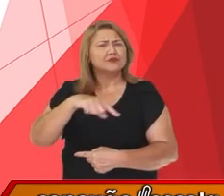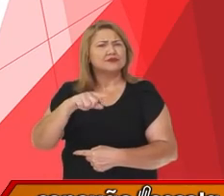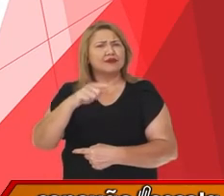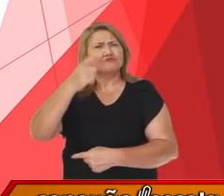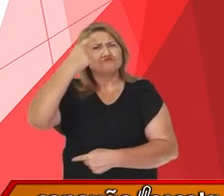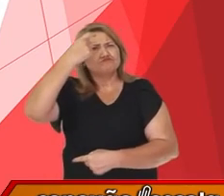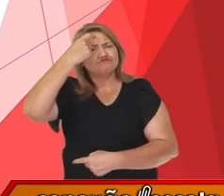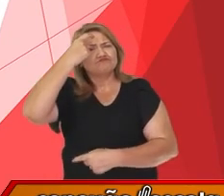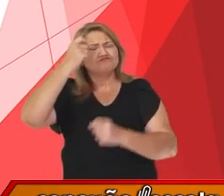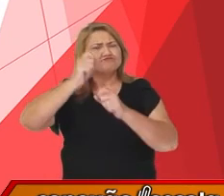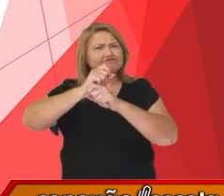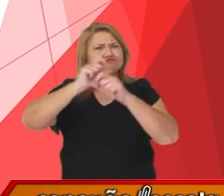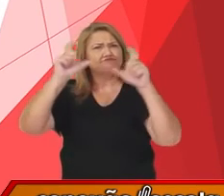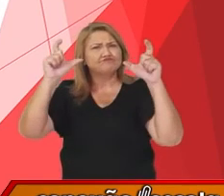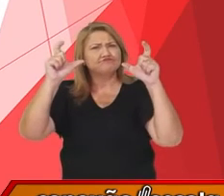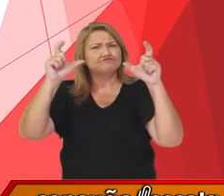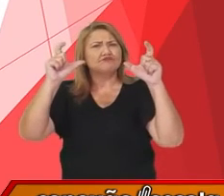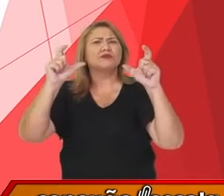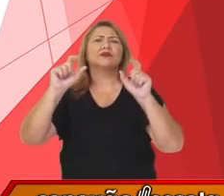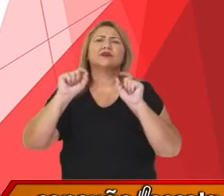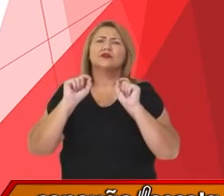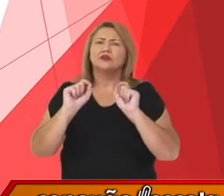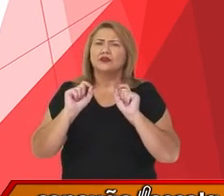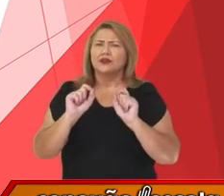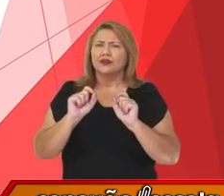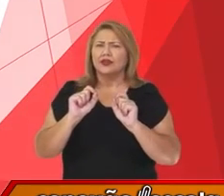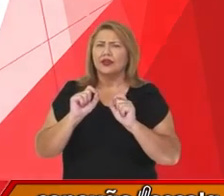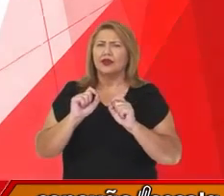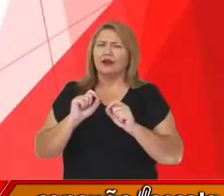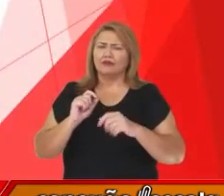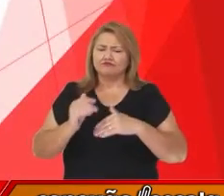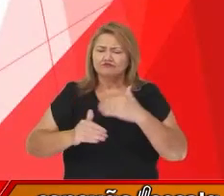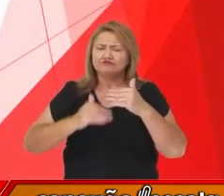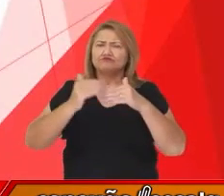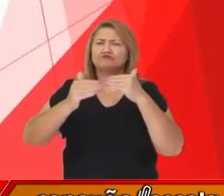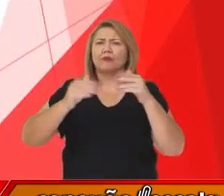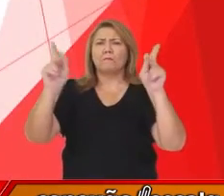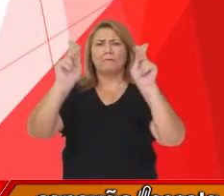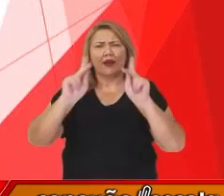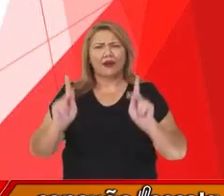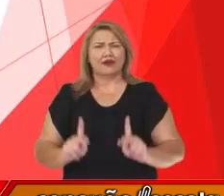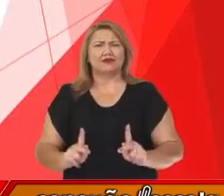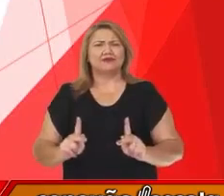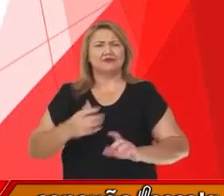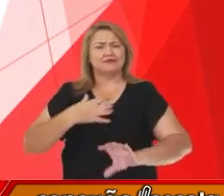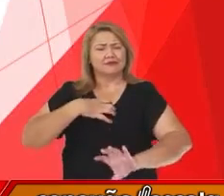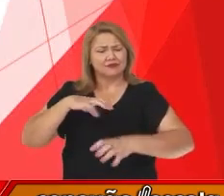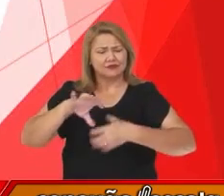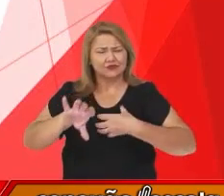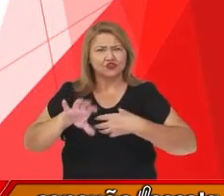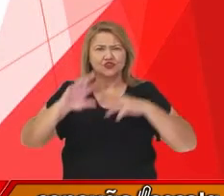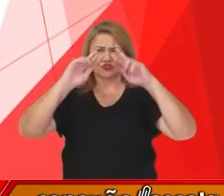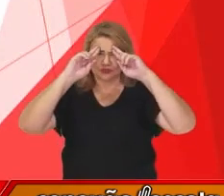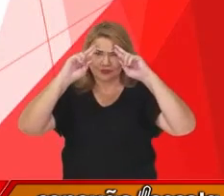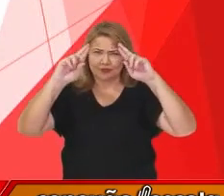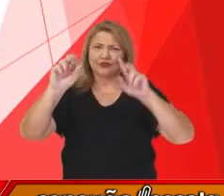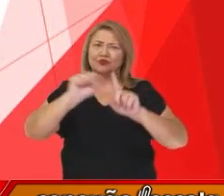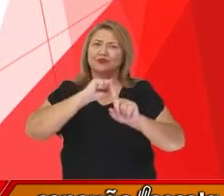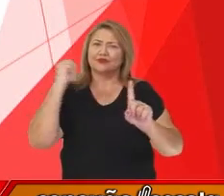consciência e a construção de uma cultura da paz, empatia e respeito em nossa sociedade.